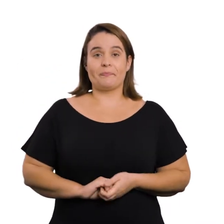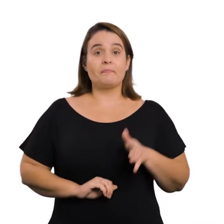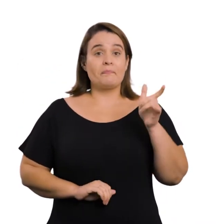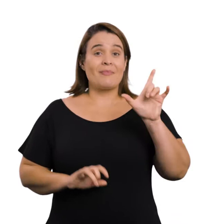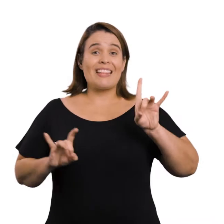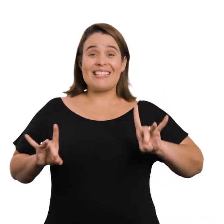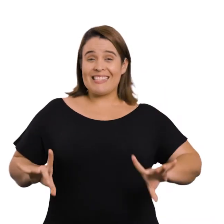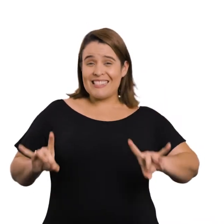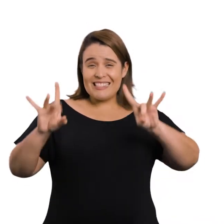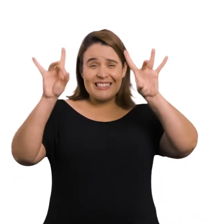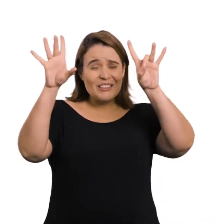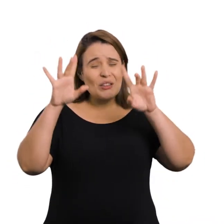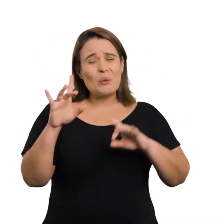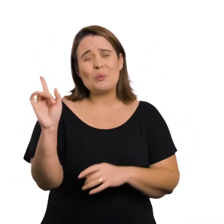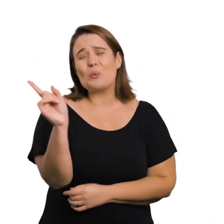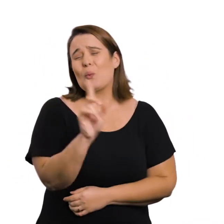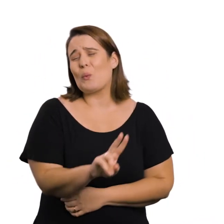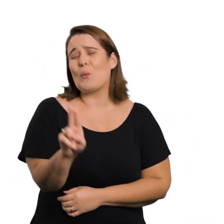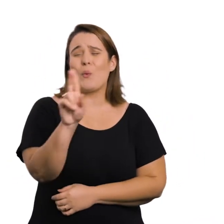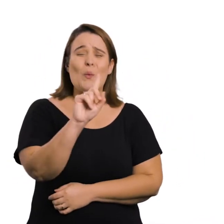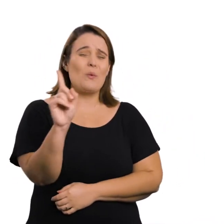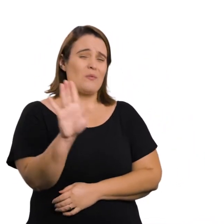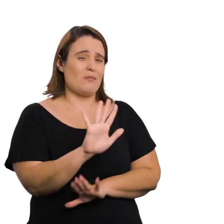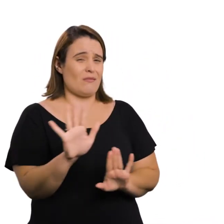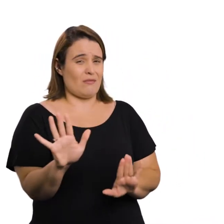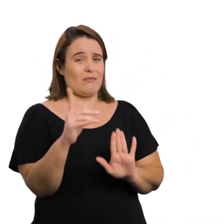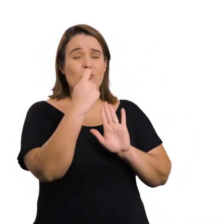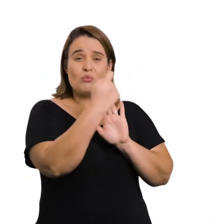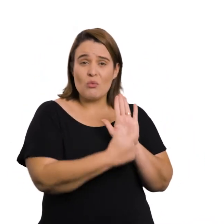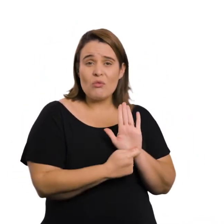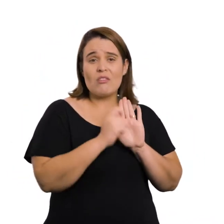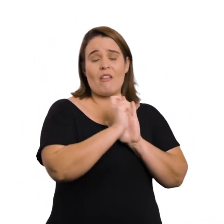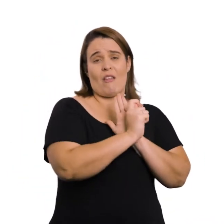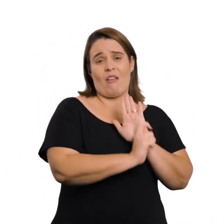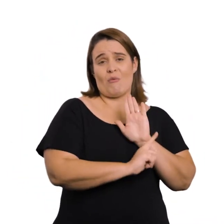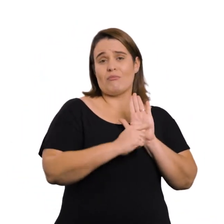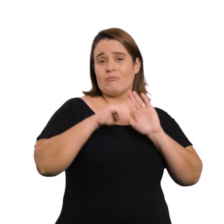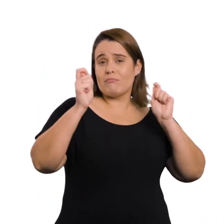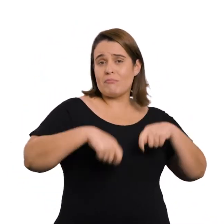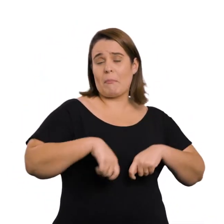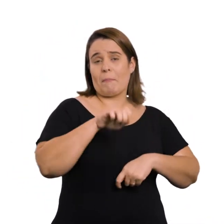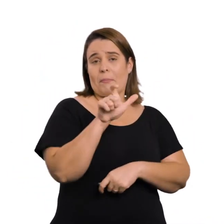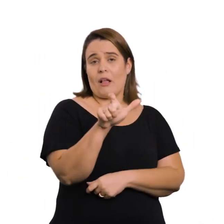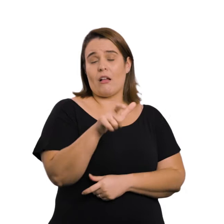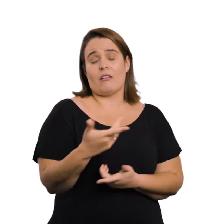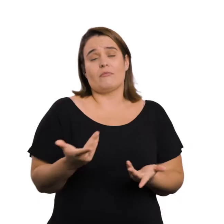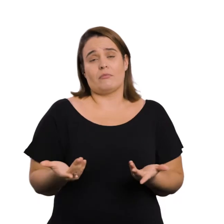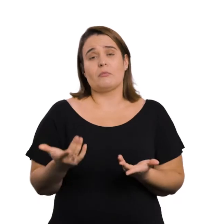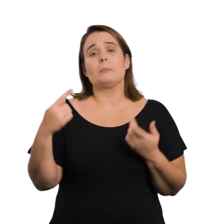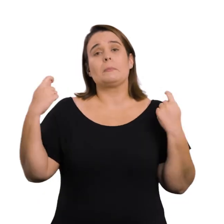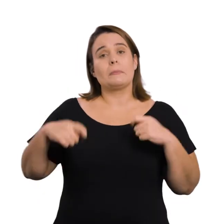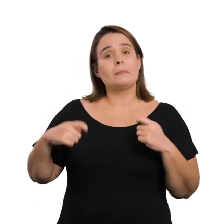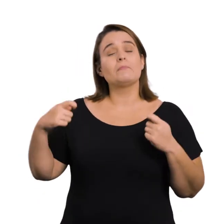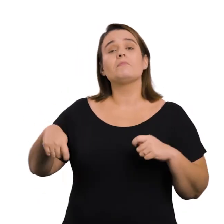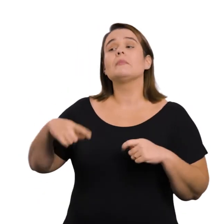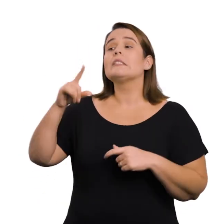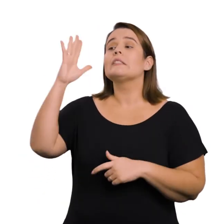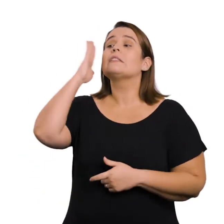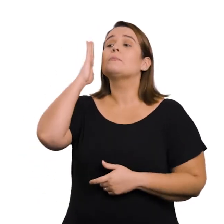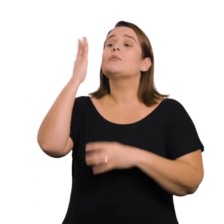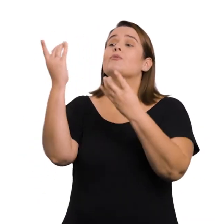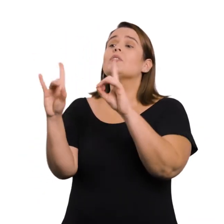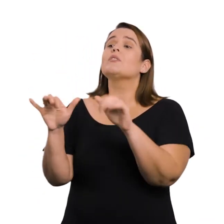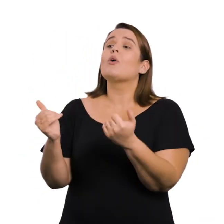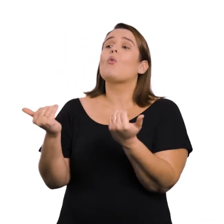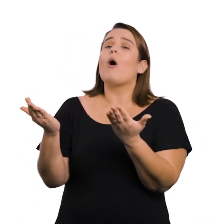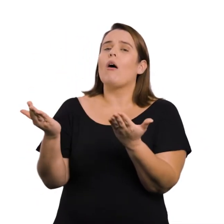Não use esta expressão, exceto ao reproduzir declaração textual Descreva a pessoa com deficiência